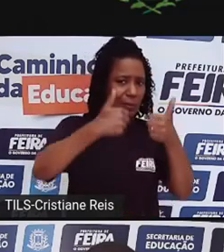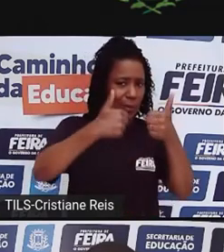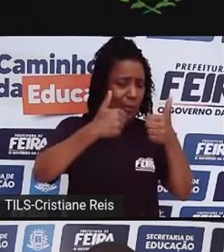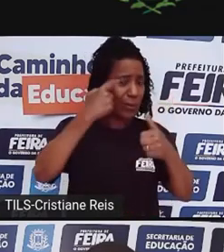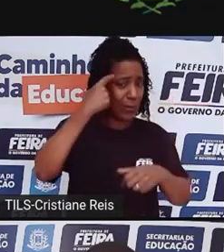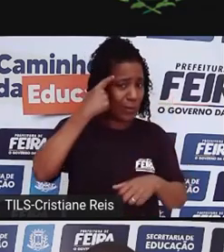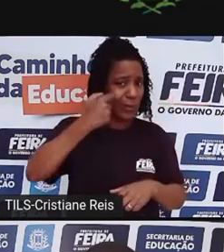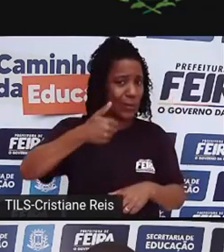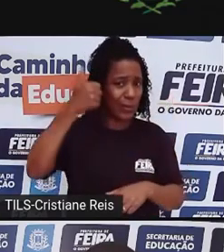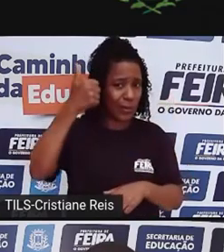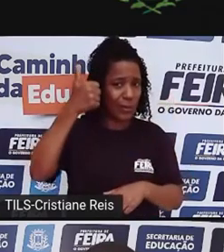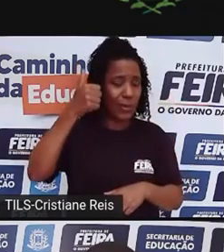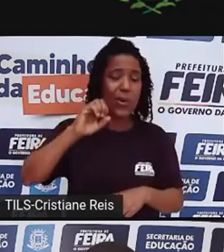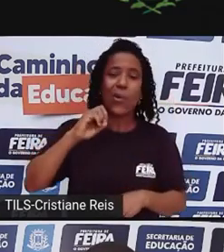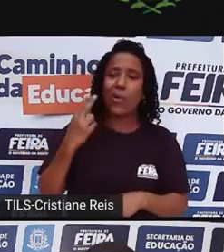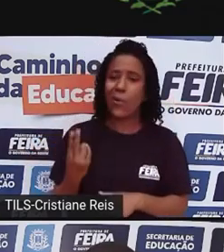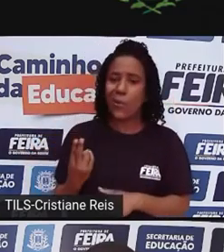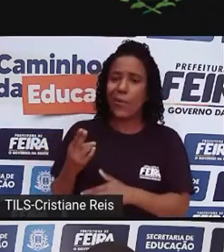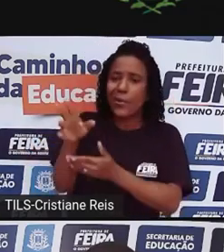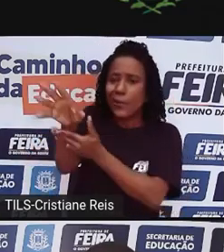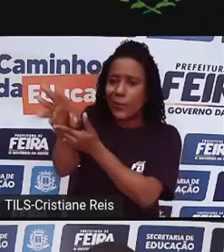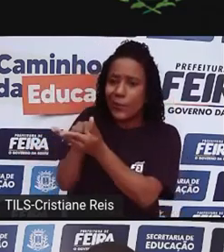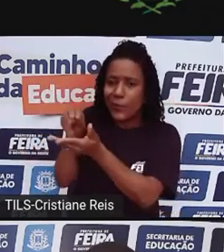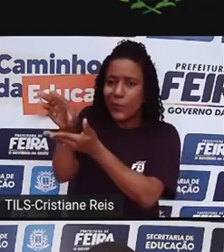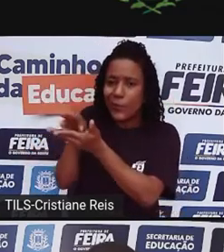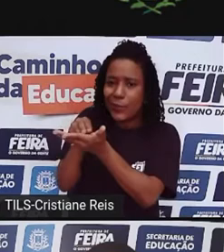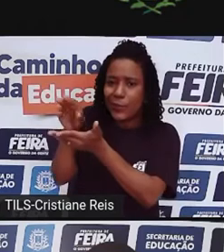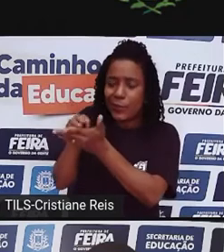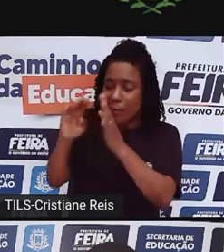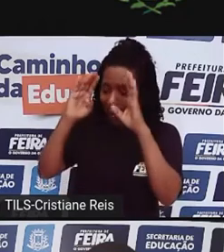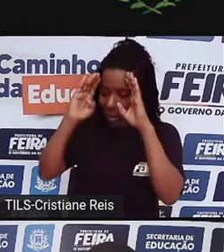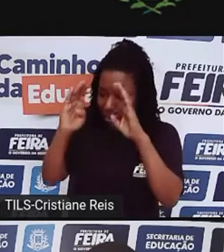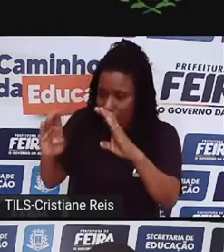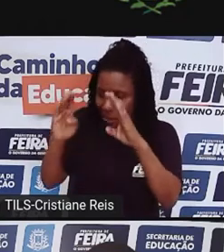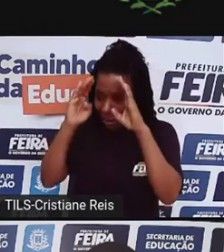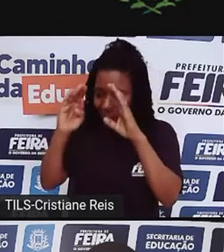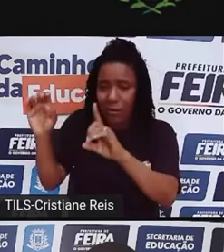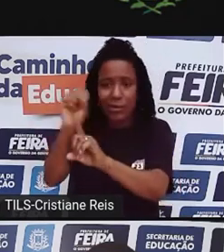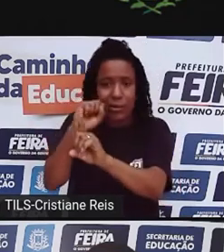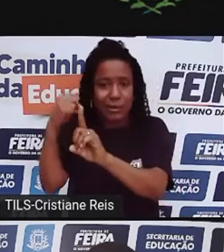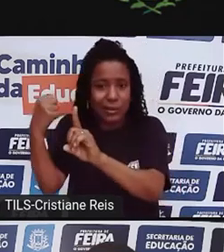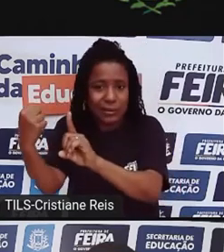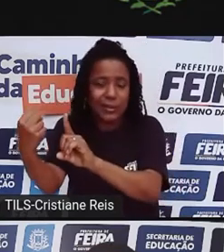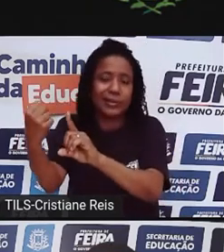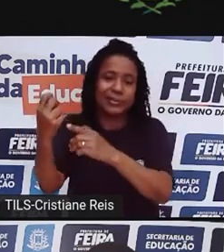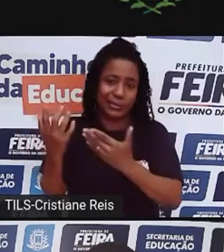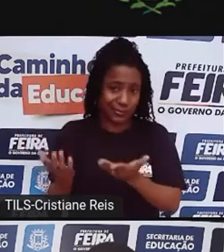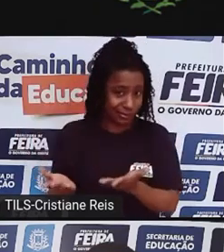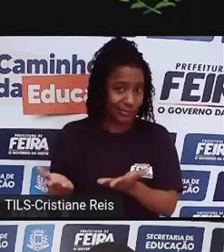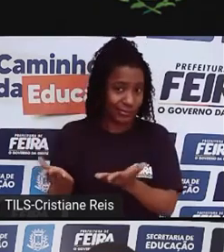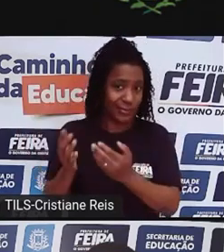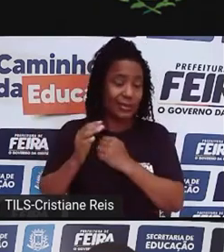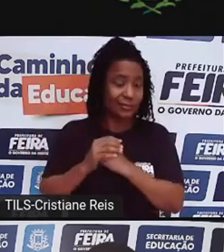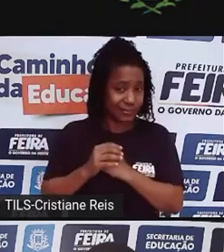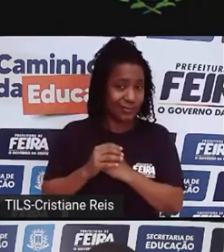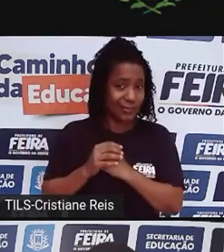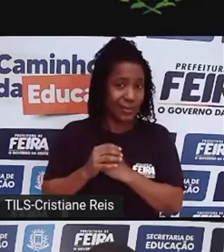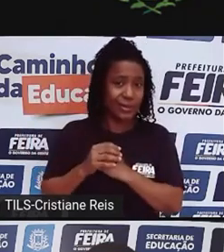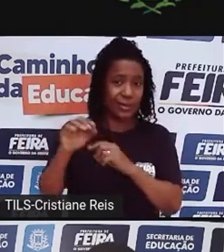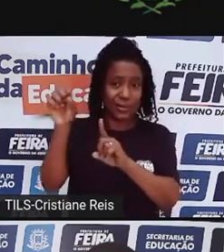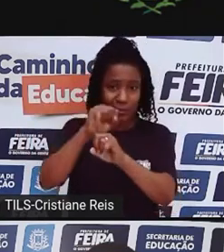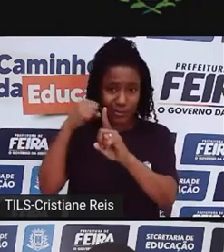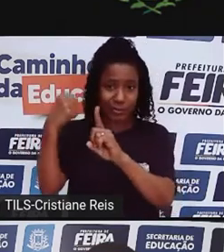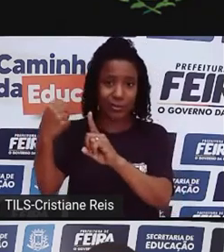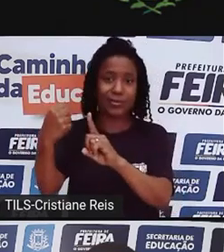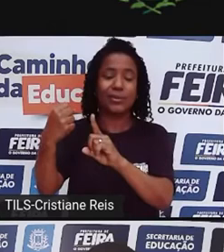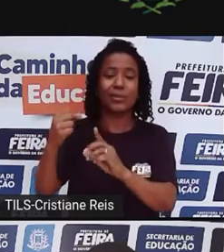que ela é fruto do capital, fruto de uma sociedade patriarcal e heterossexual e cristã que me impõe